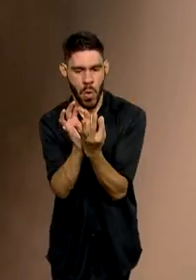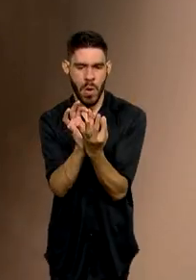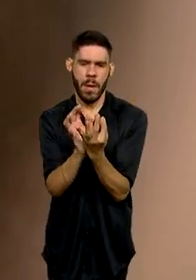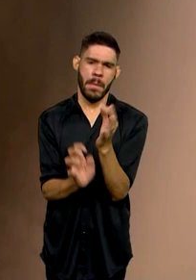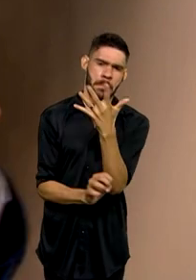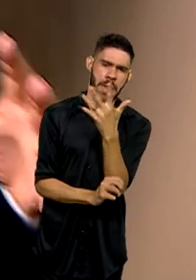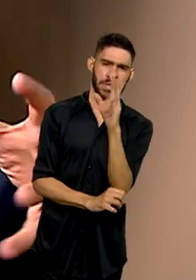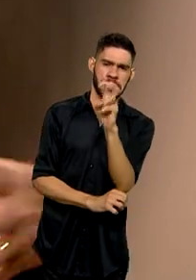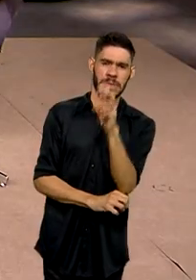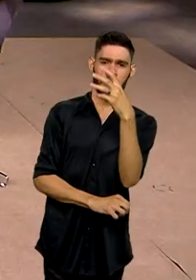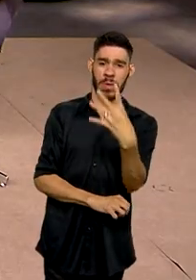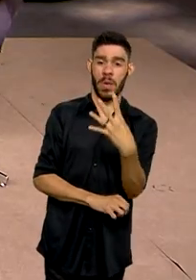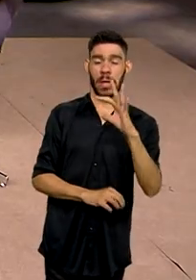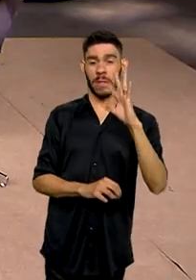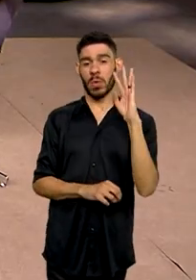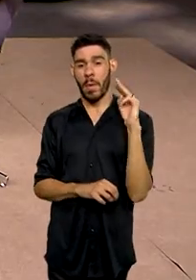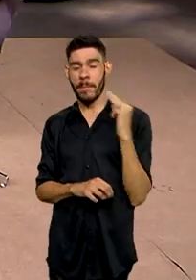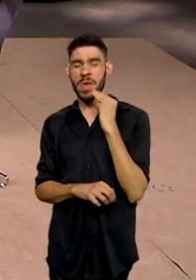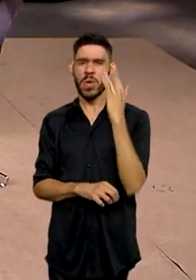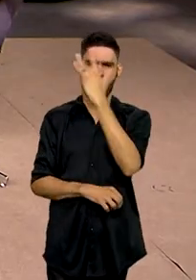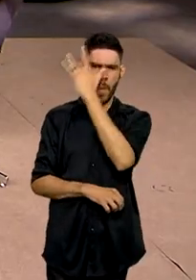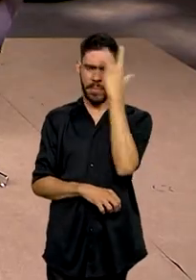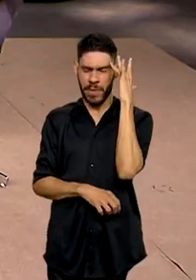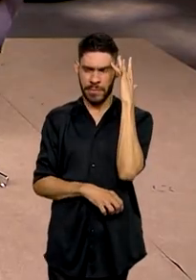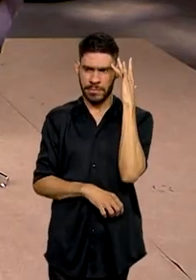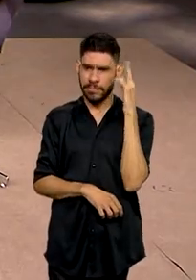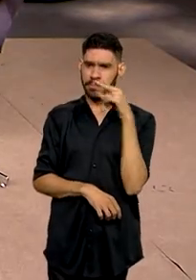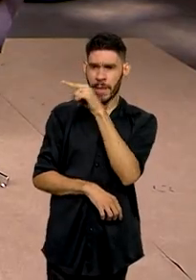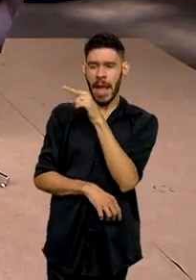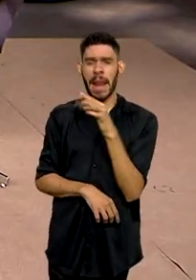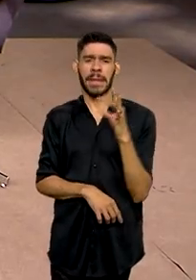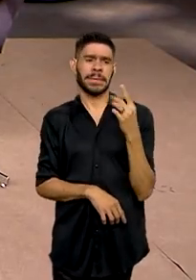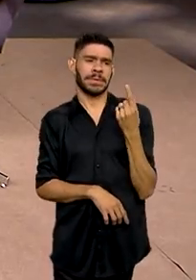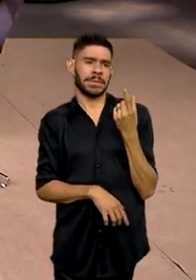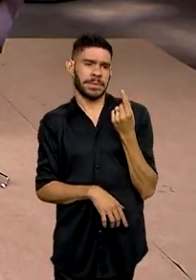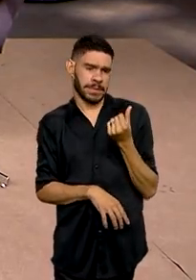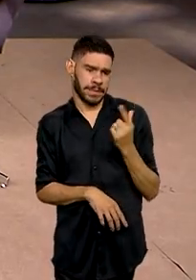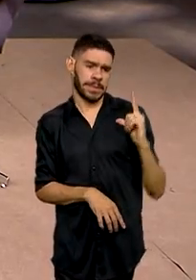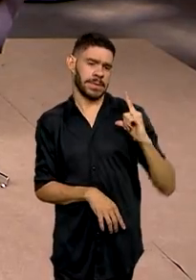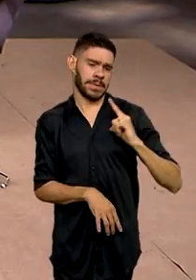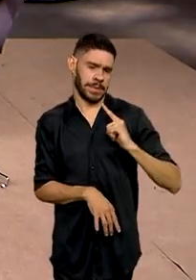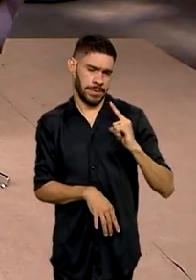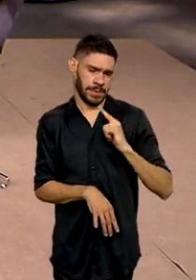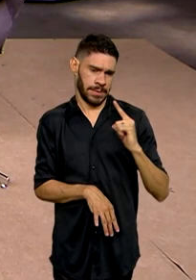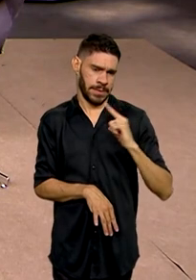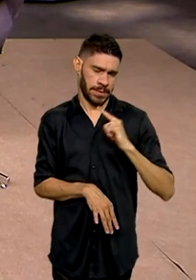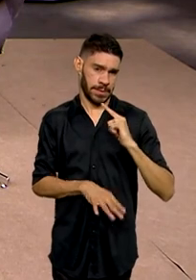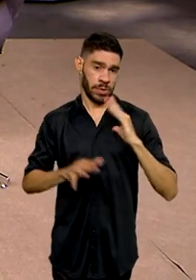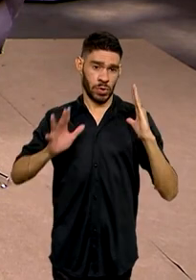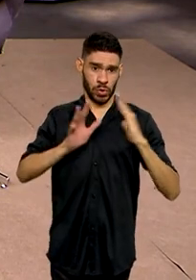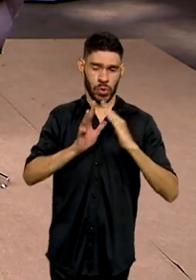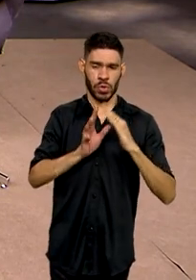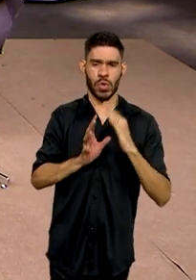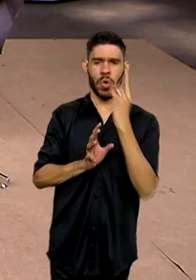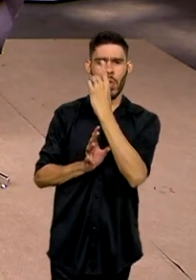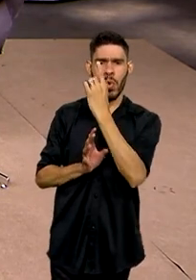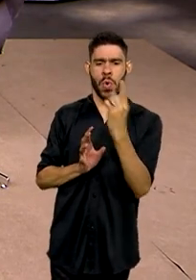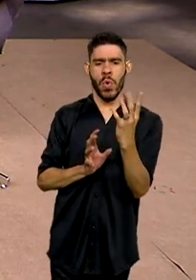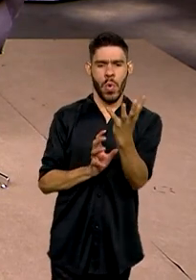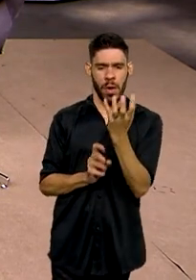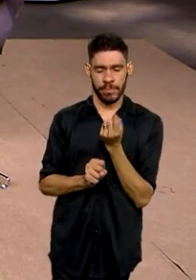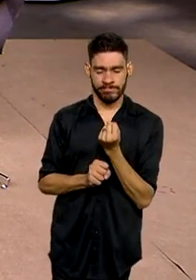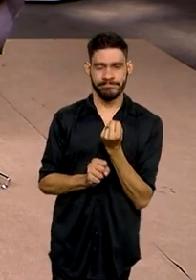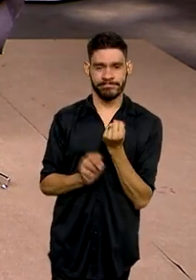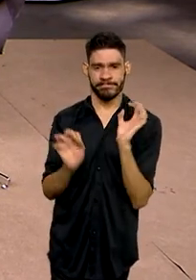cerca de 54 milhões de pessoas, que ali tem um dinheirinho, que chega lá na casa de cada uma dessas